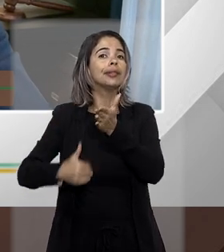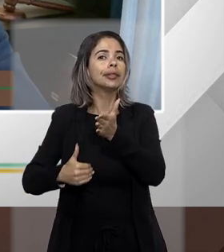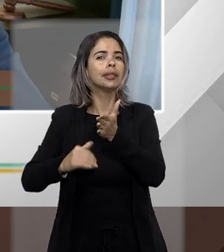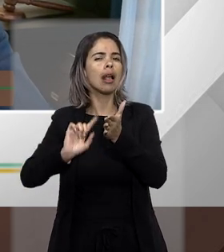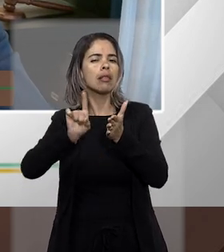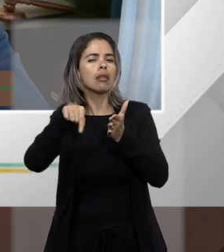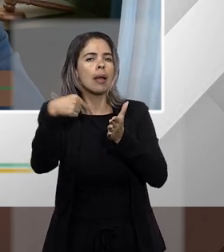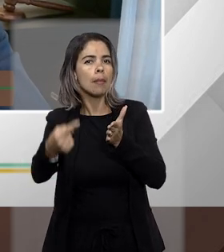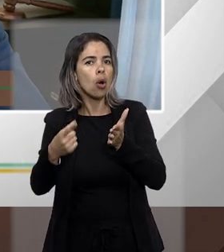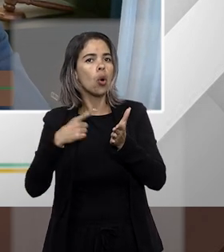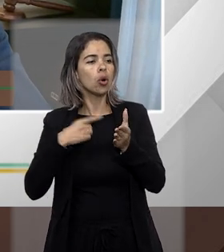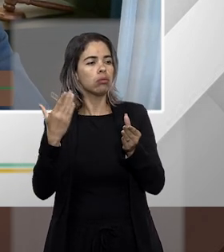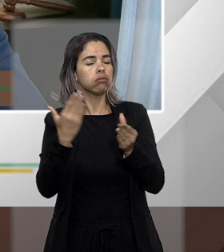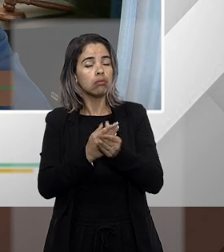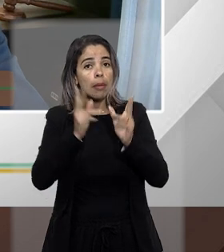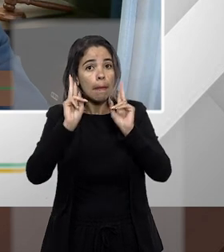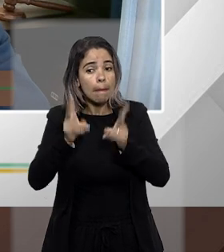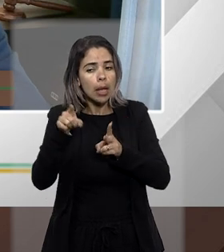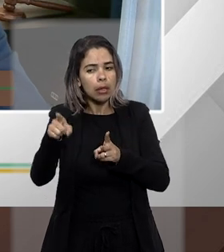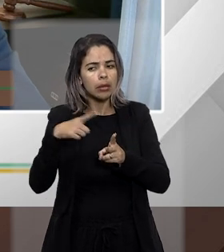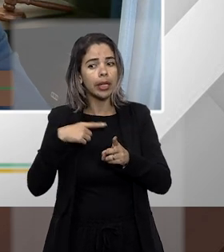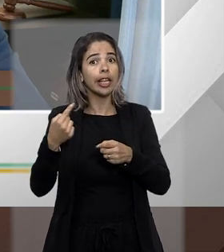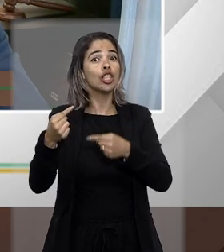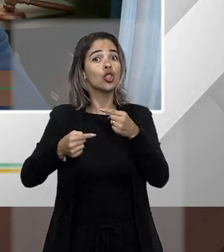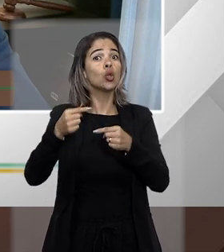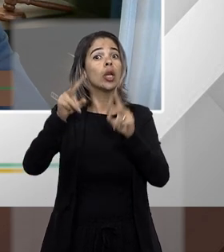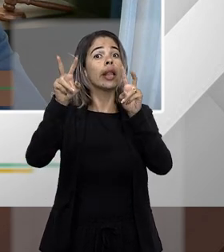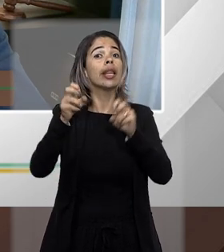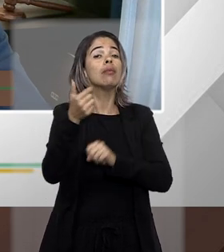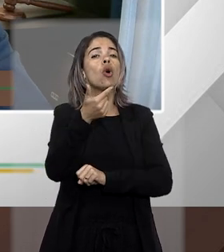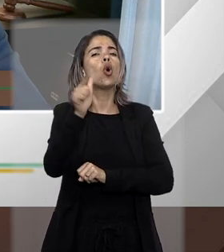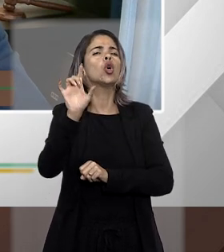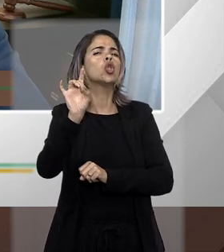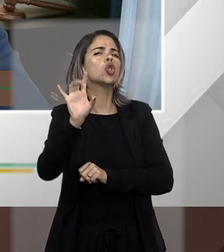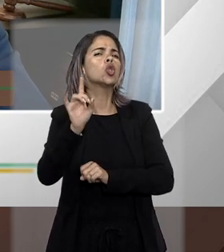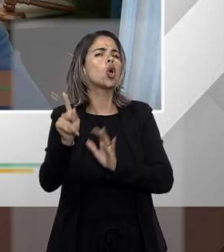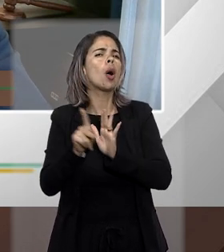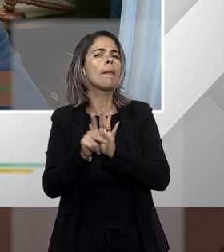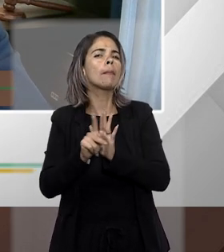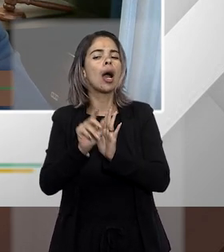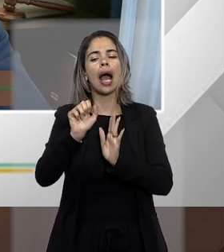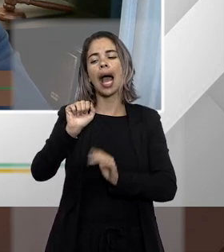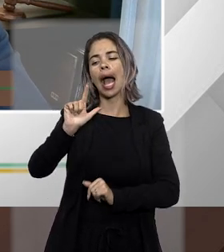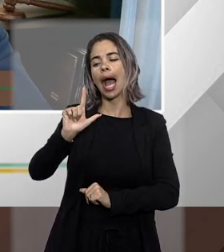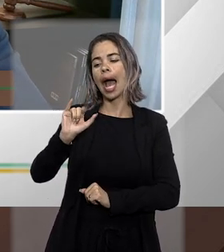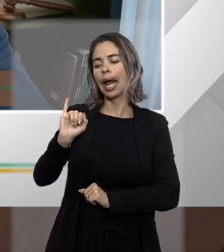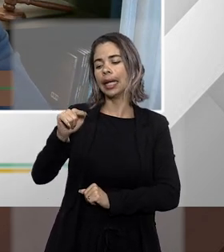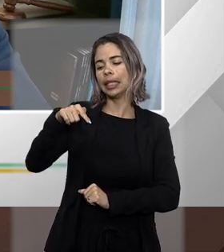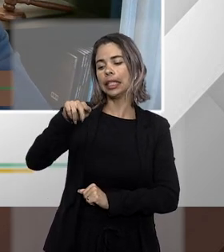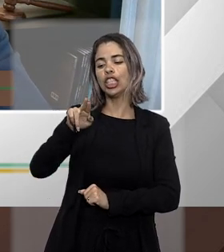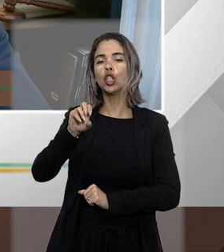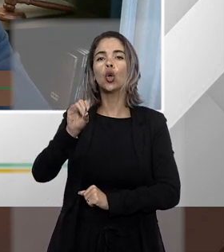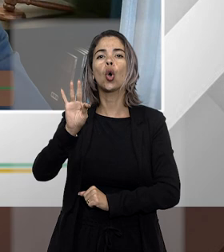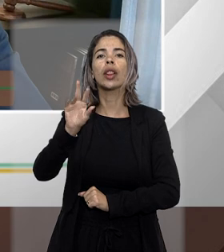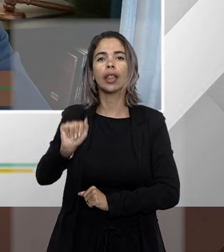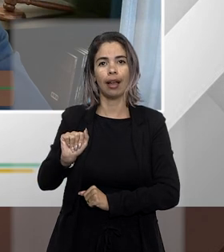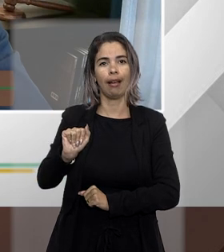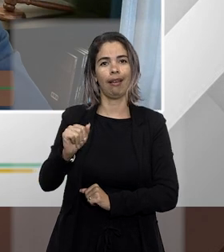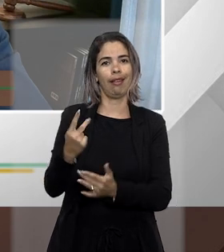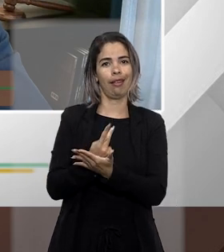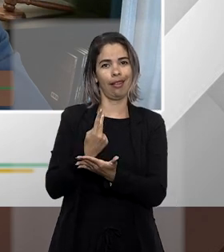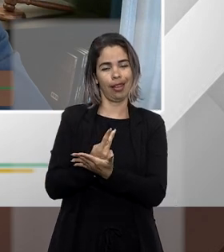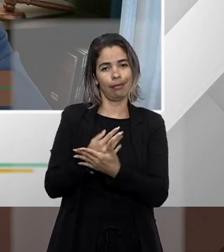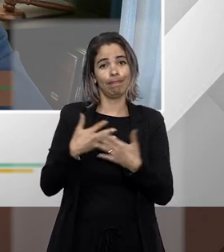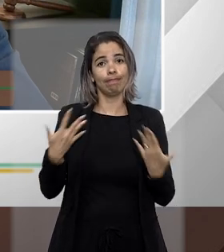ele quer discutir apenas a questão da líquida que está incorreta então não há que se falar então que é uma